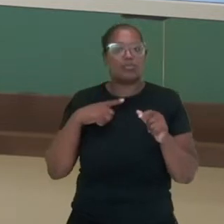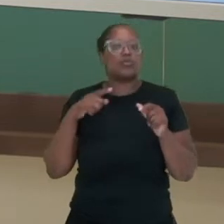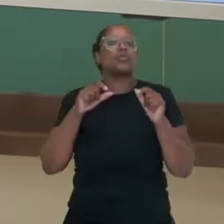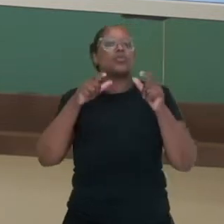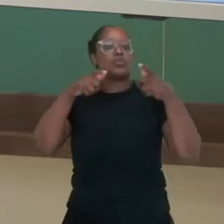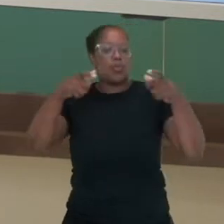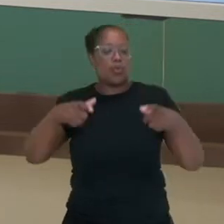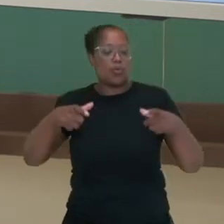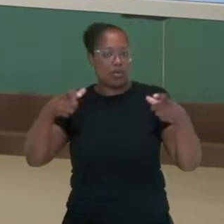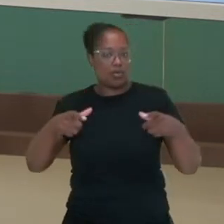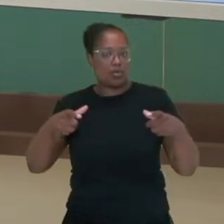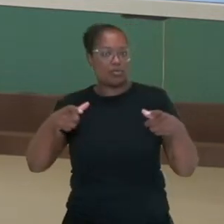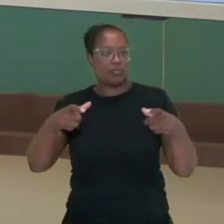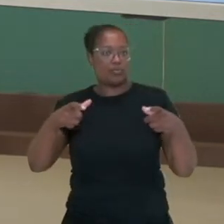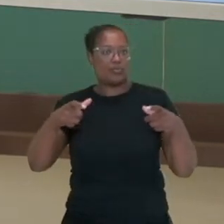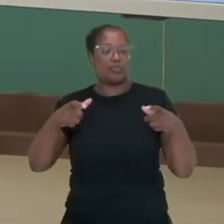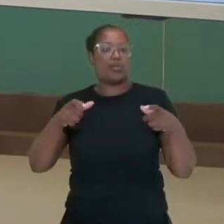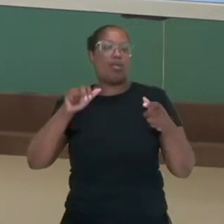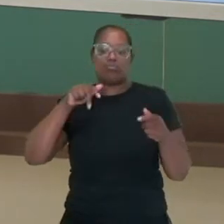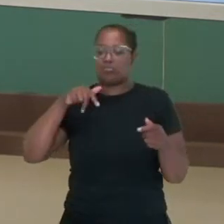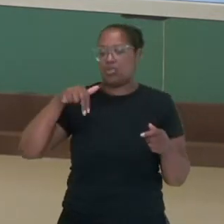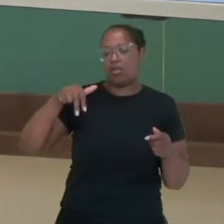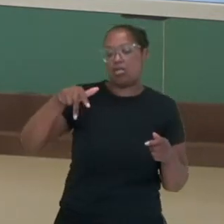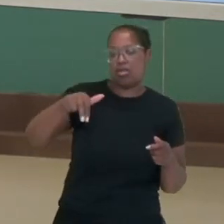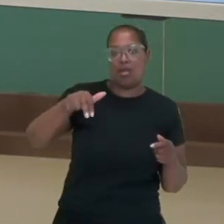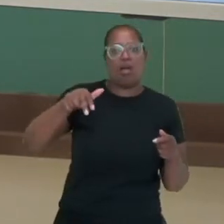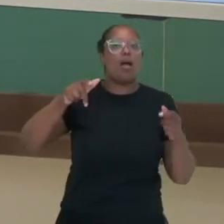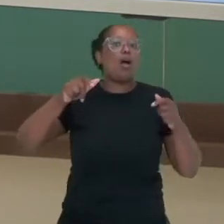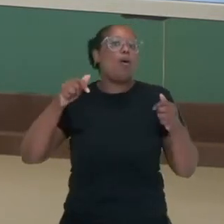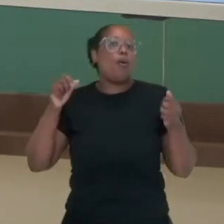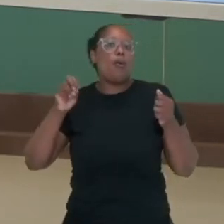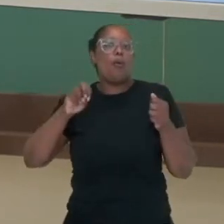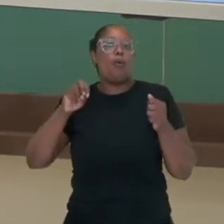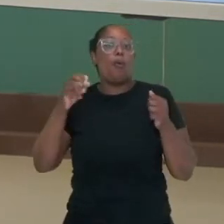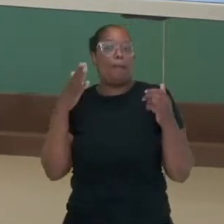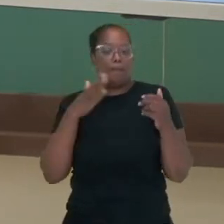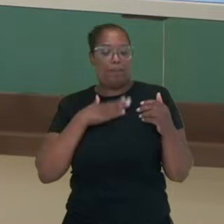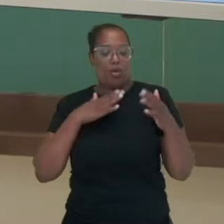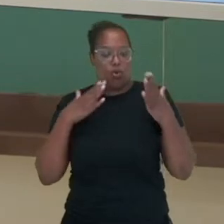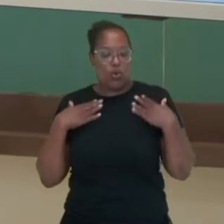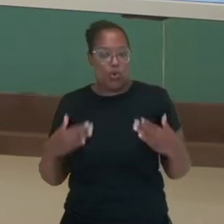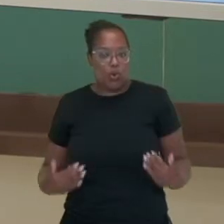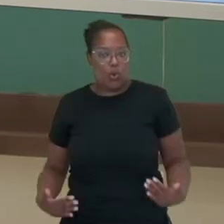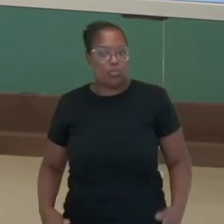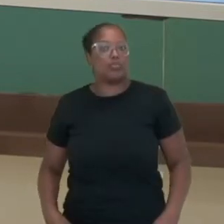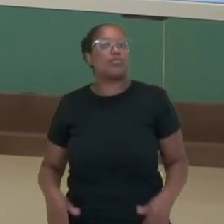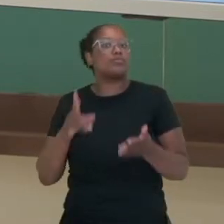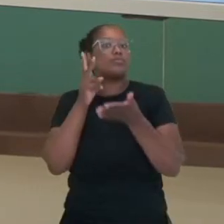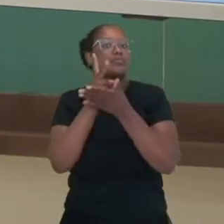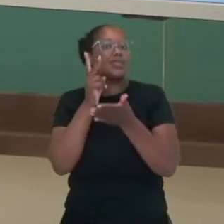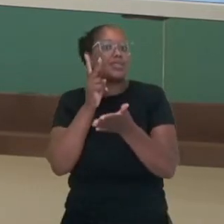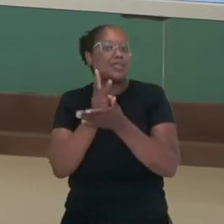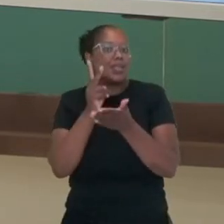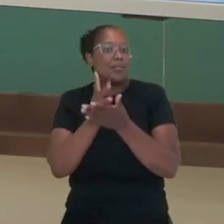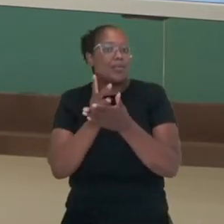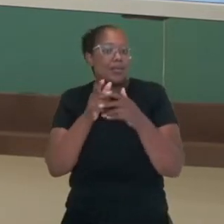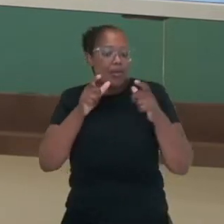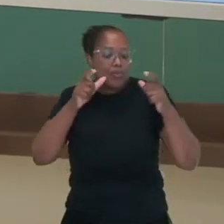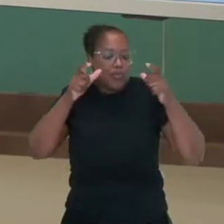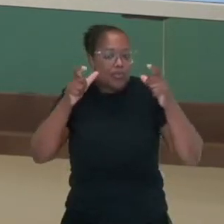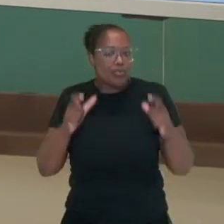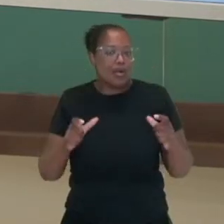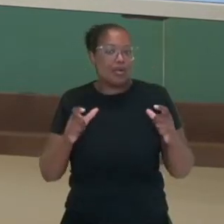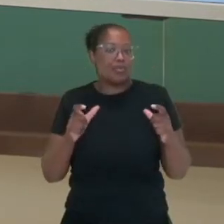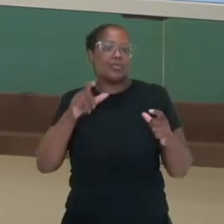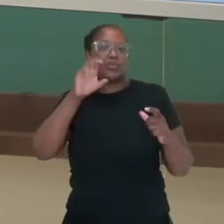tomados por ele, querem movimento ou não. Ou seja, o meu corpo sempre está ocupando um lugar